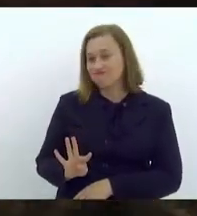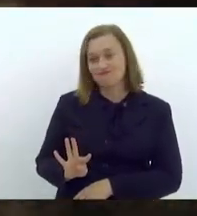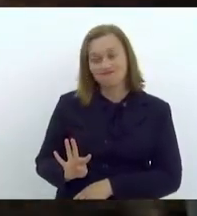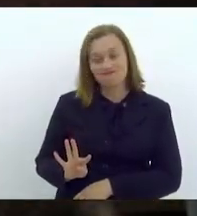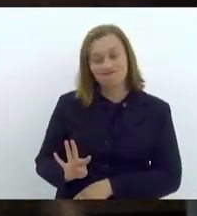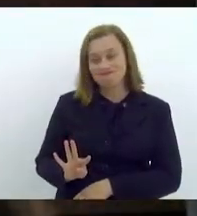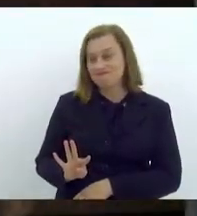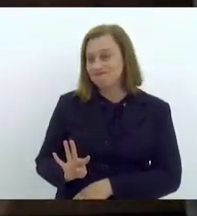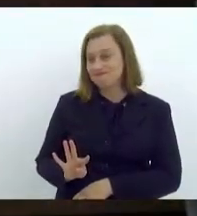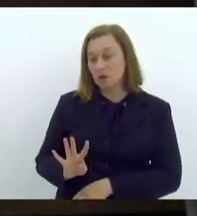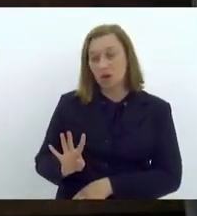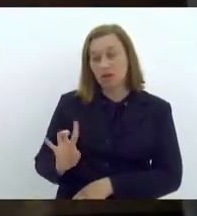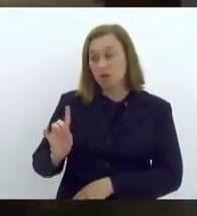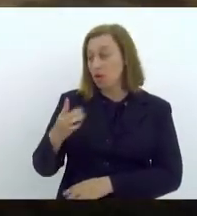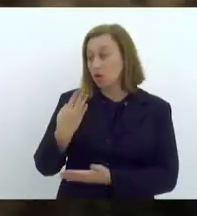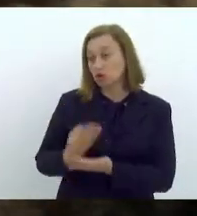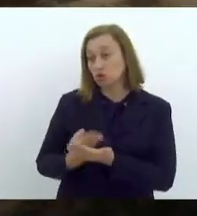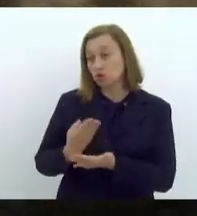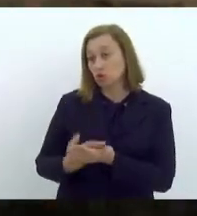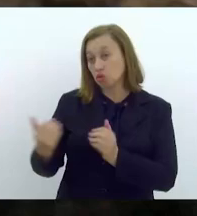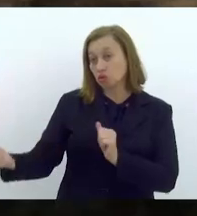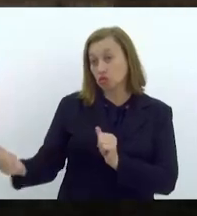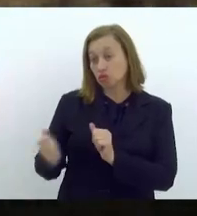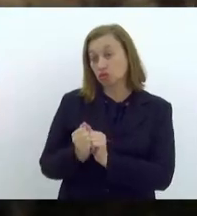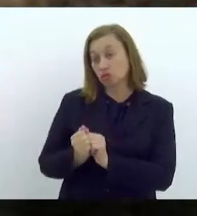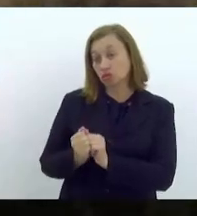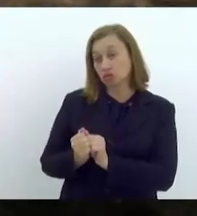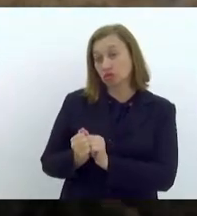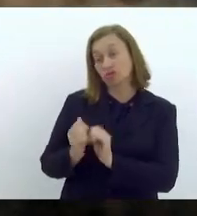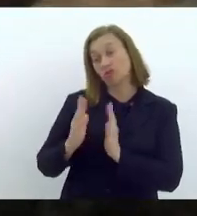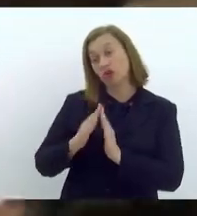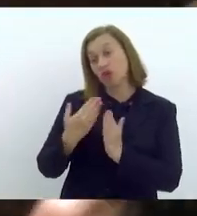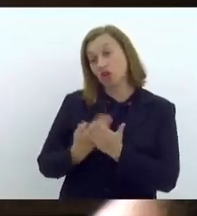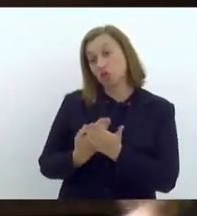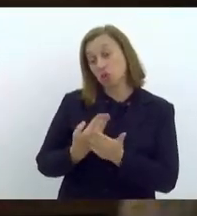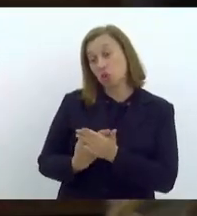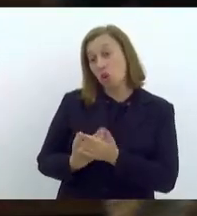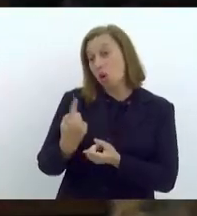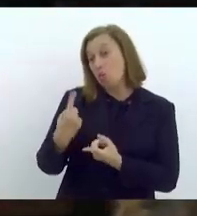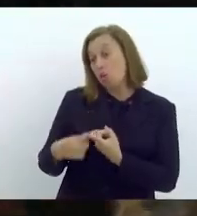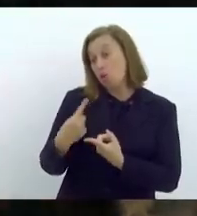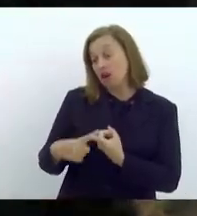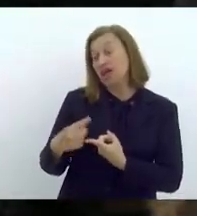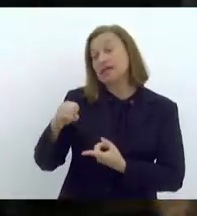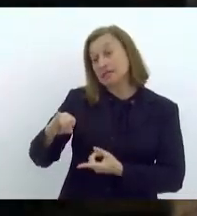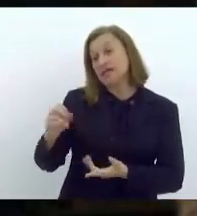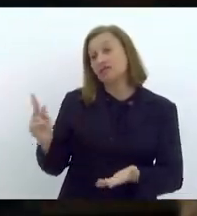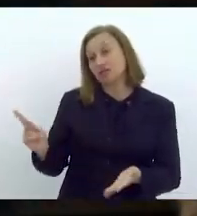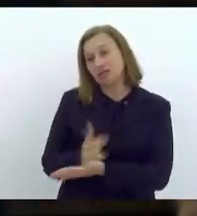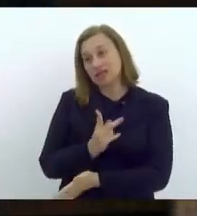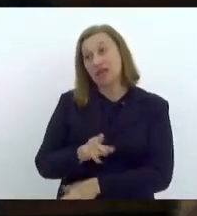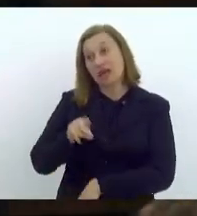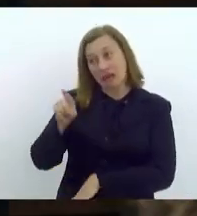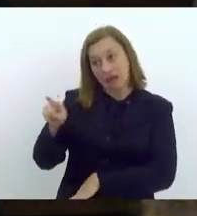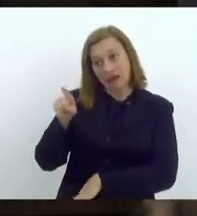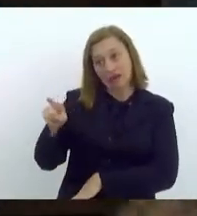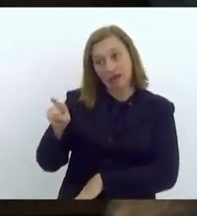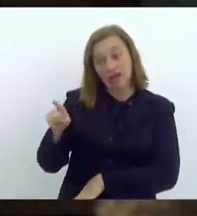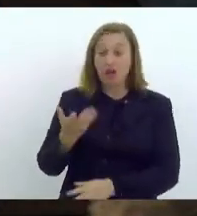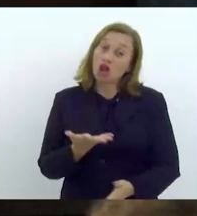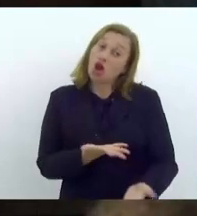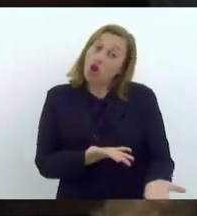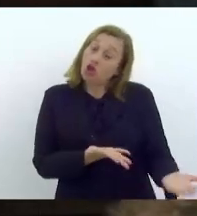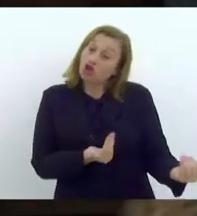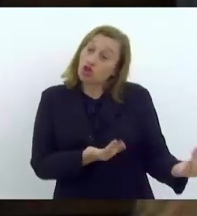nem estudou comigo nos bancos escolares, porque se isso tivesse acontecido ele estaria muito jovem